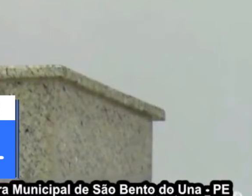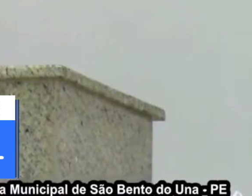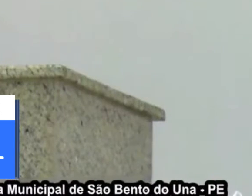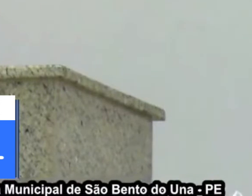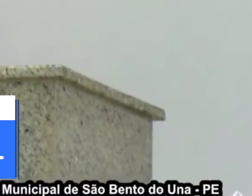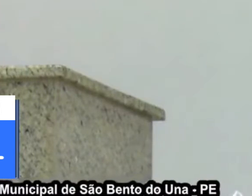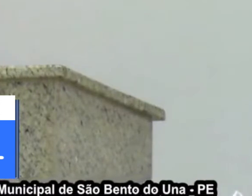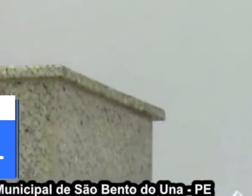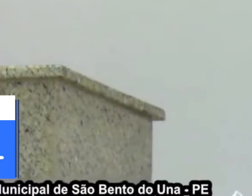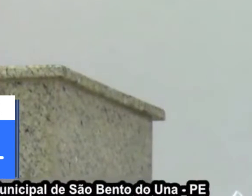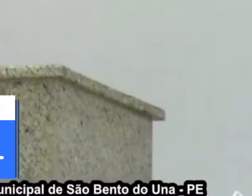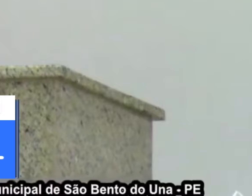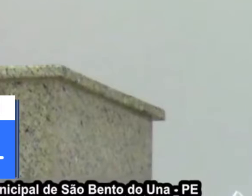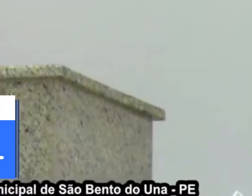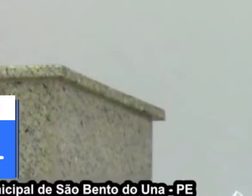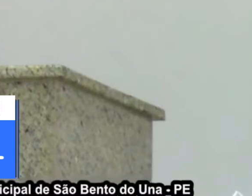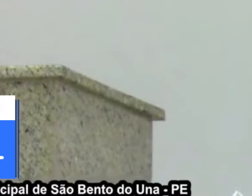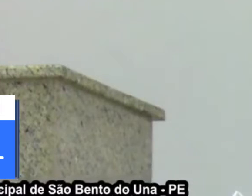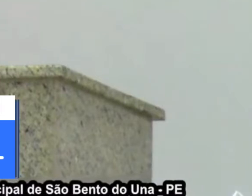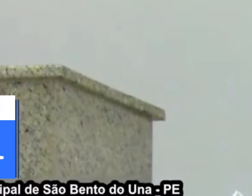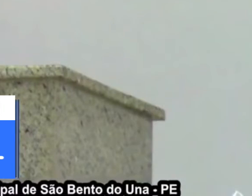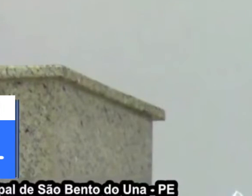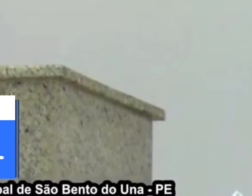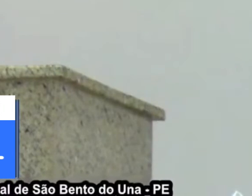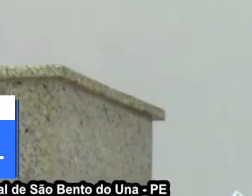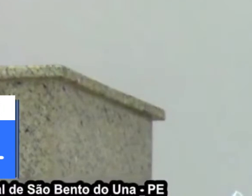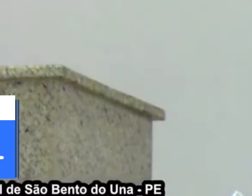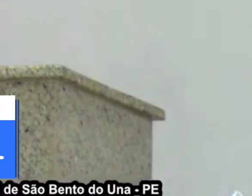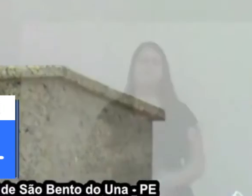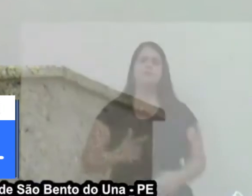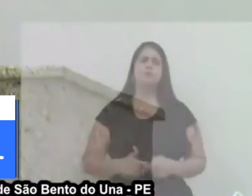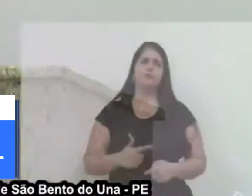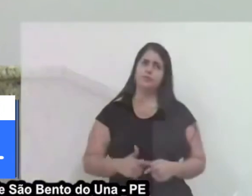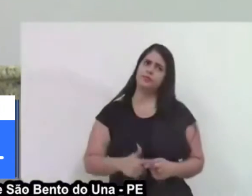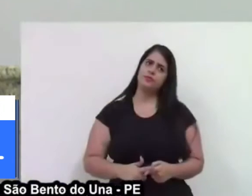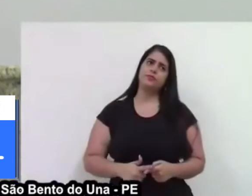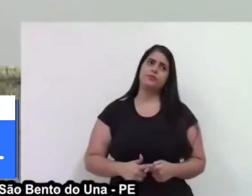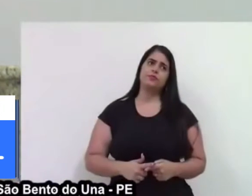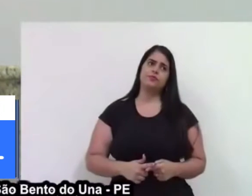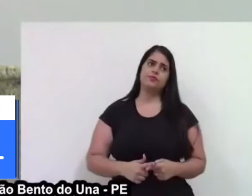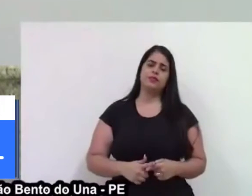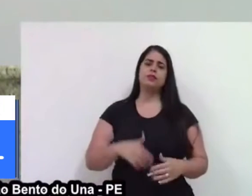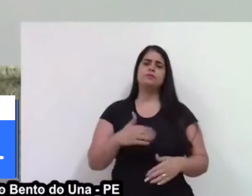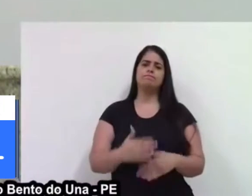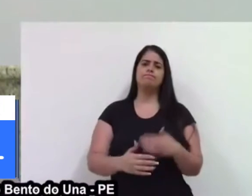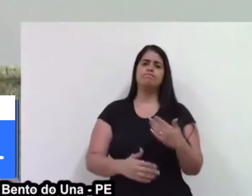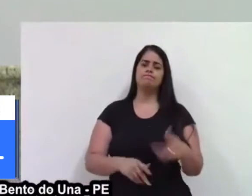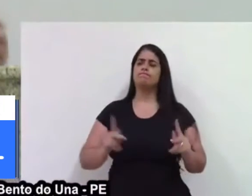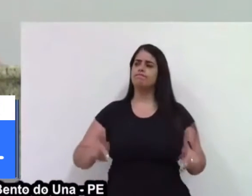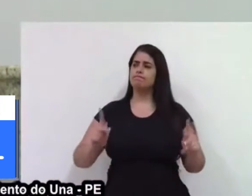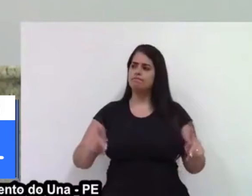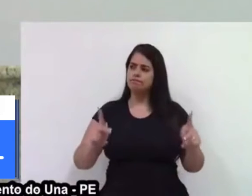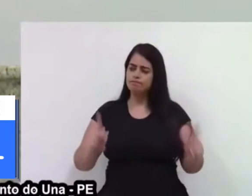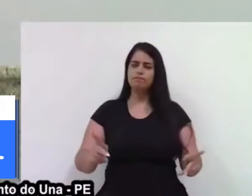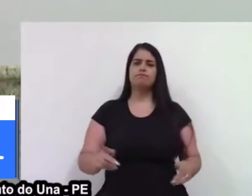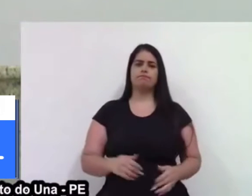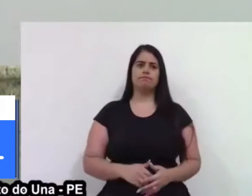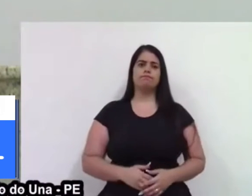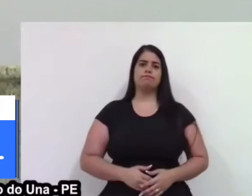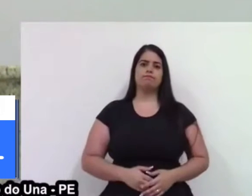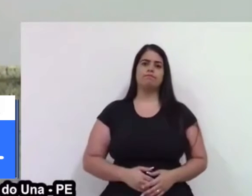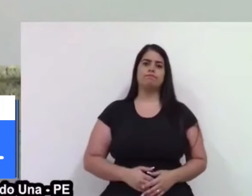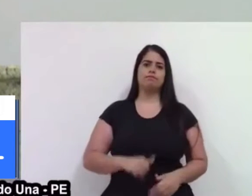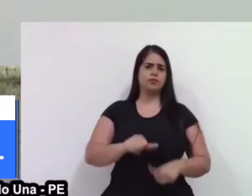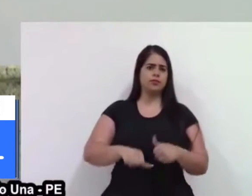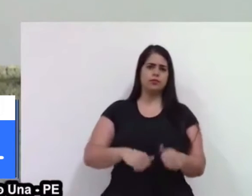esperando. Isso acontece anteriormente, agora, e sucessivamente. isso é assim, não muda.